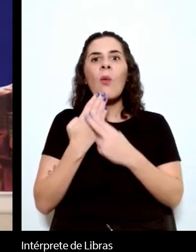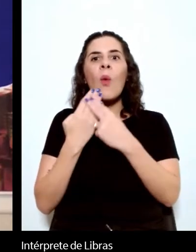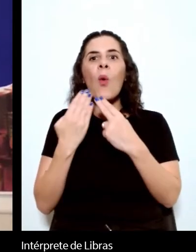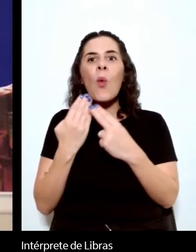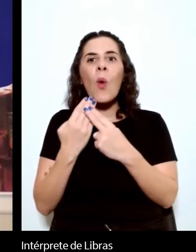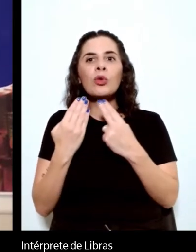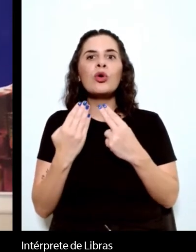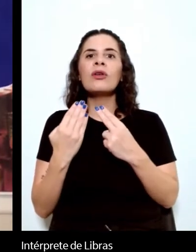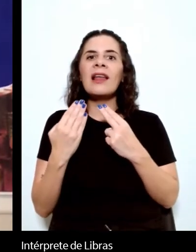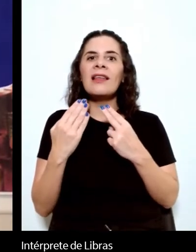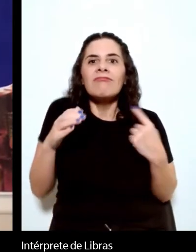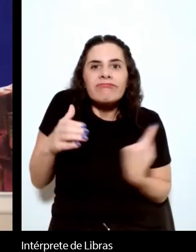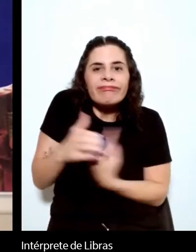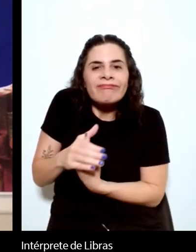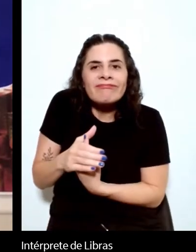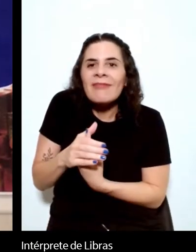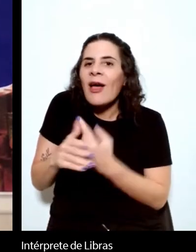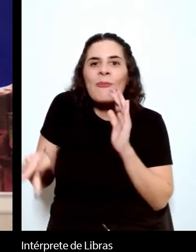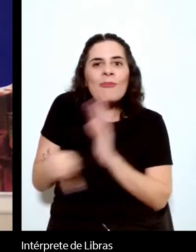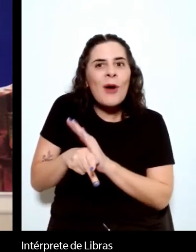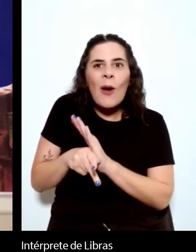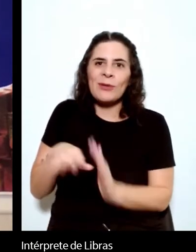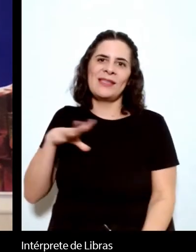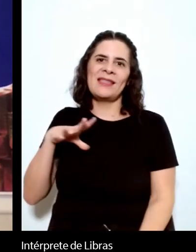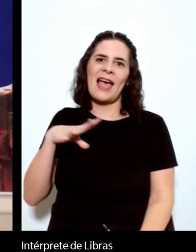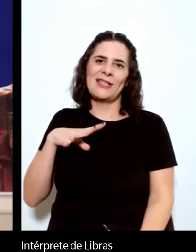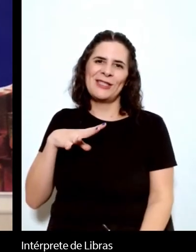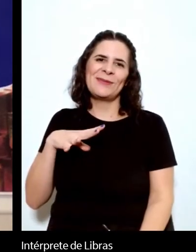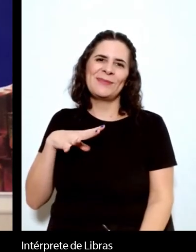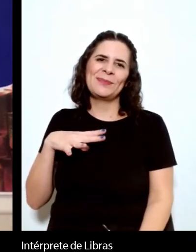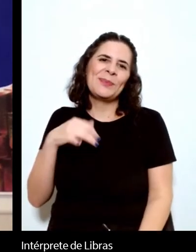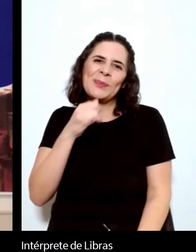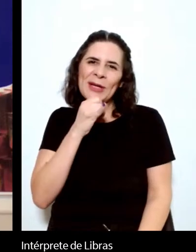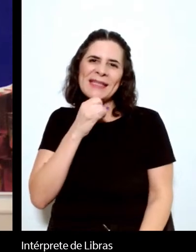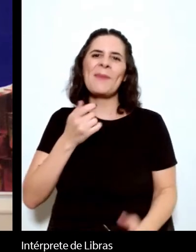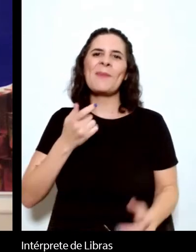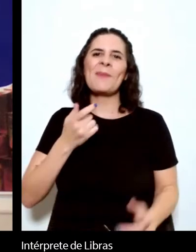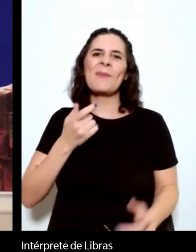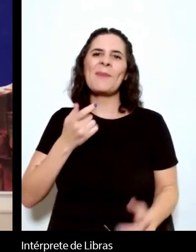pertence a ele. Em certos casos, Lisboa, França, Pessoa,